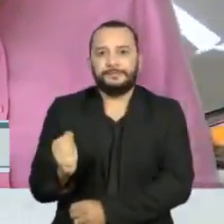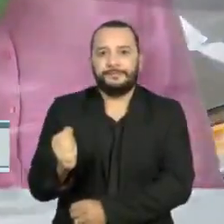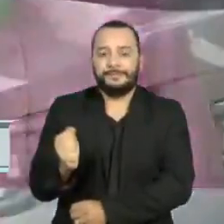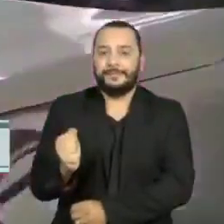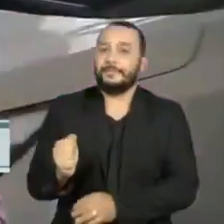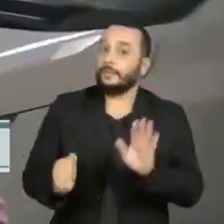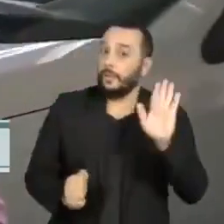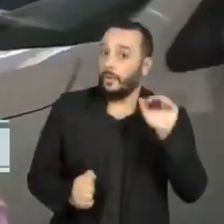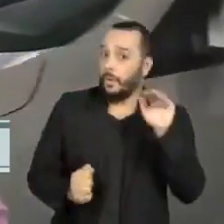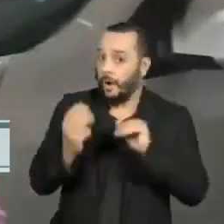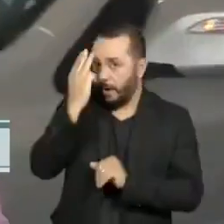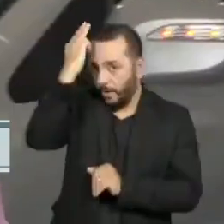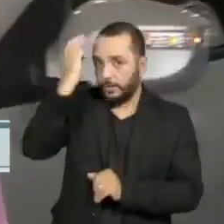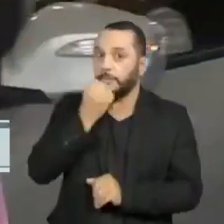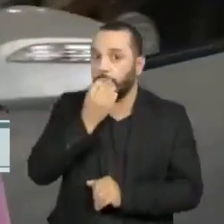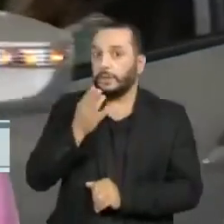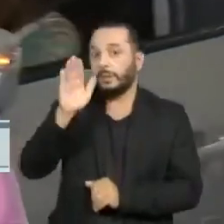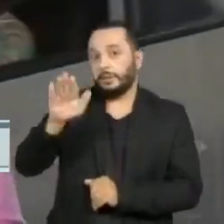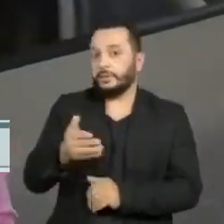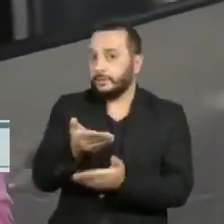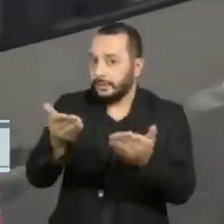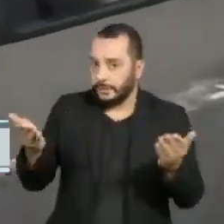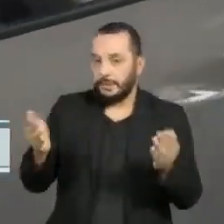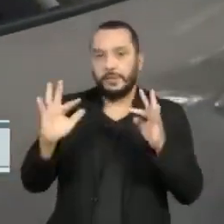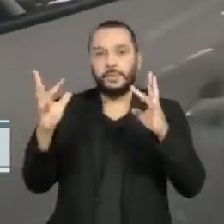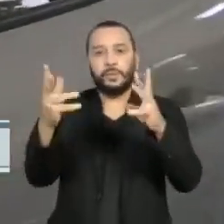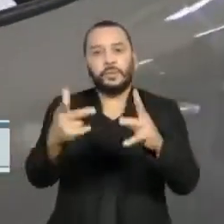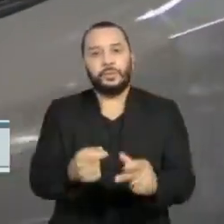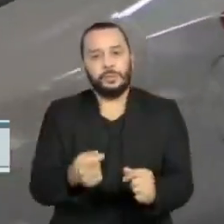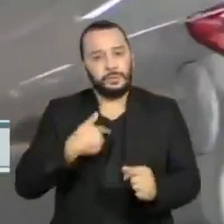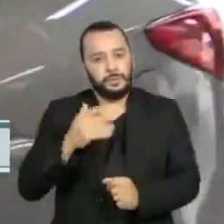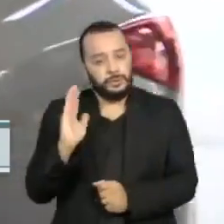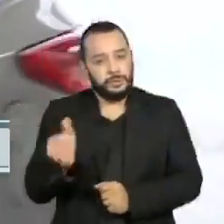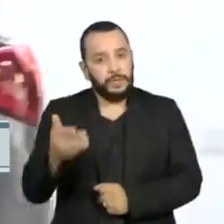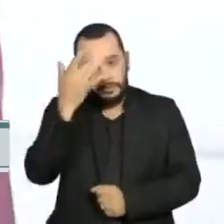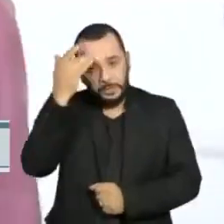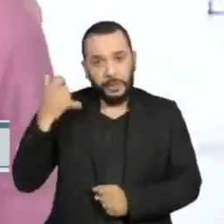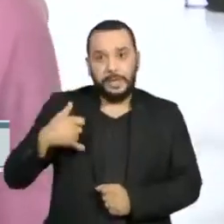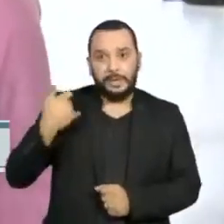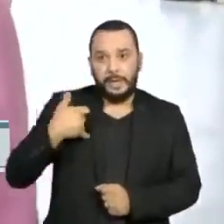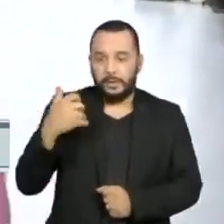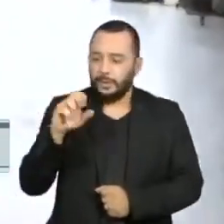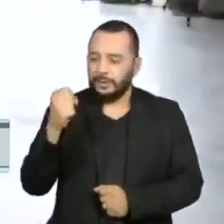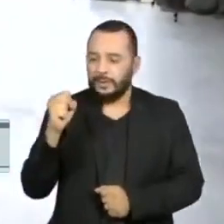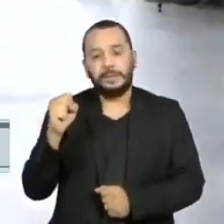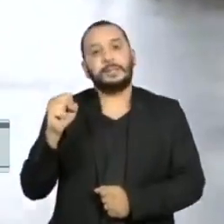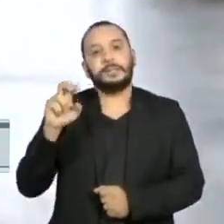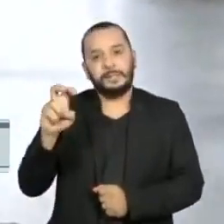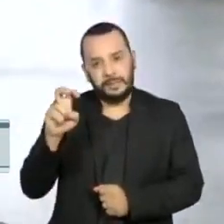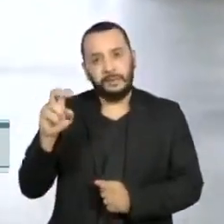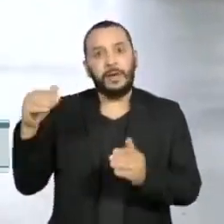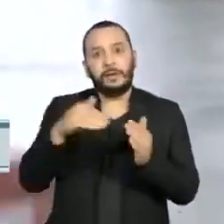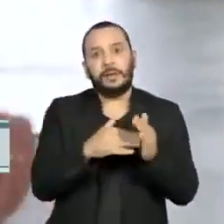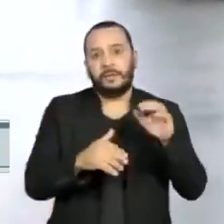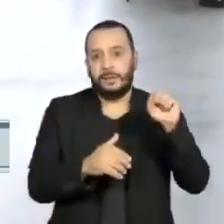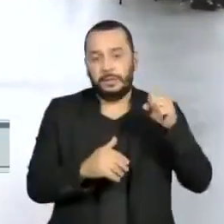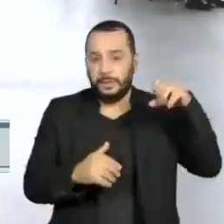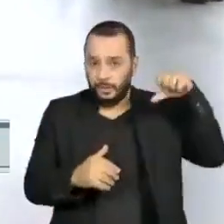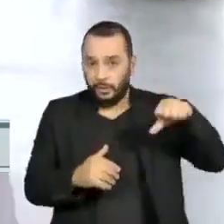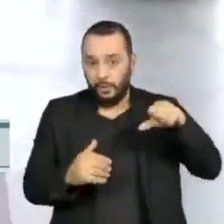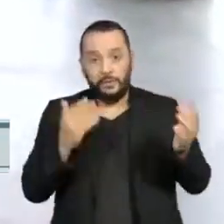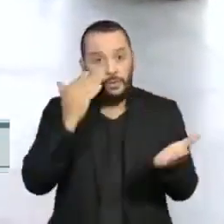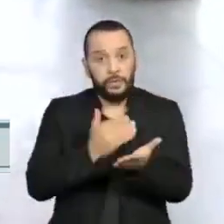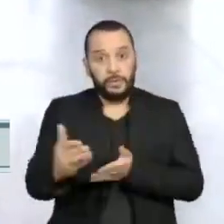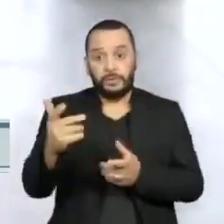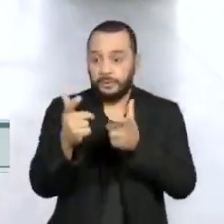Oi, Aldo. Boa tarde a você, boa tarde a todos. Essa vacinação das pessoas de 85 a 89 anos foi antecipada para